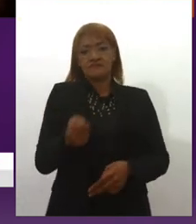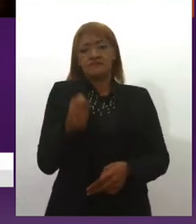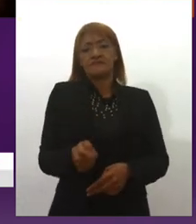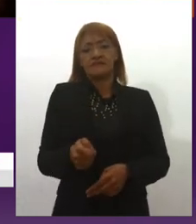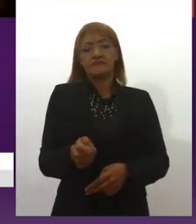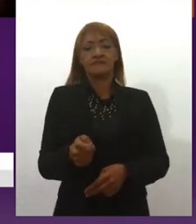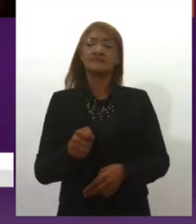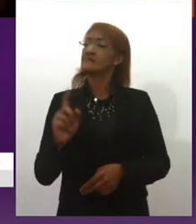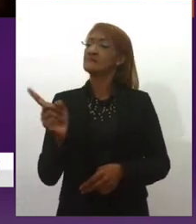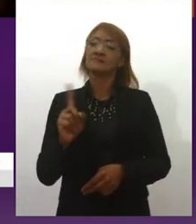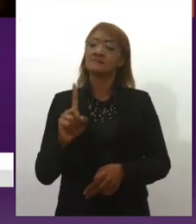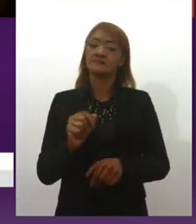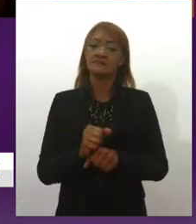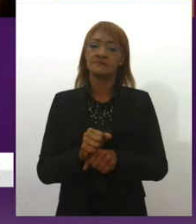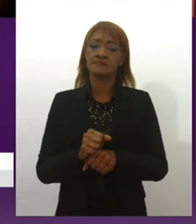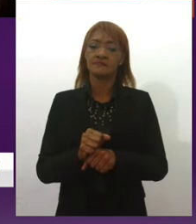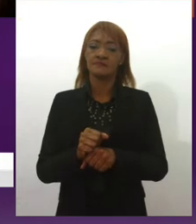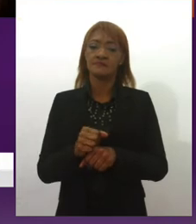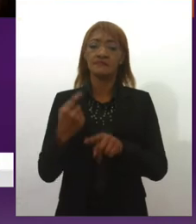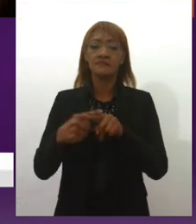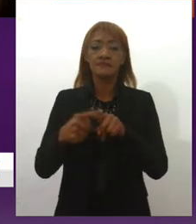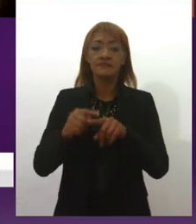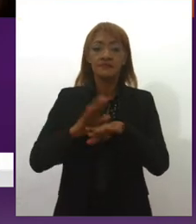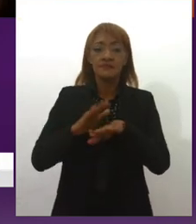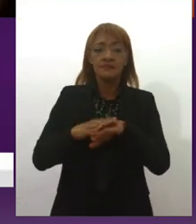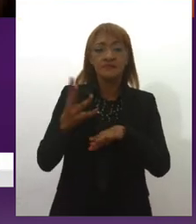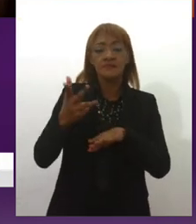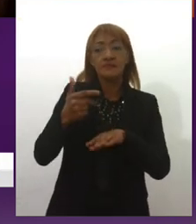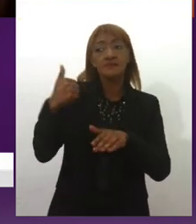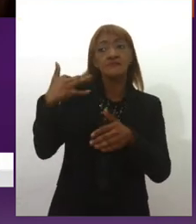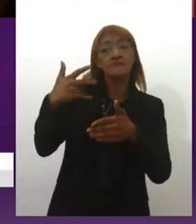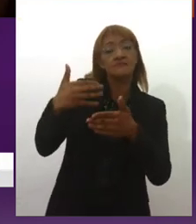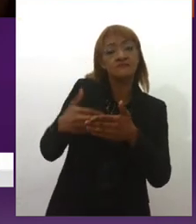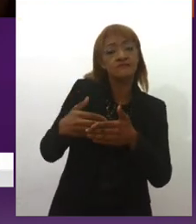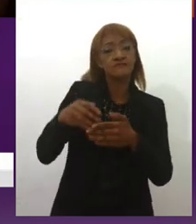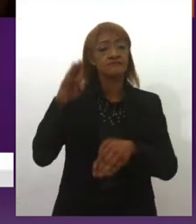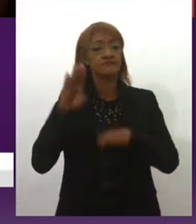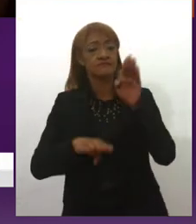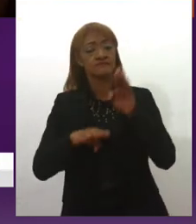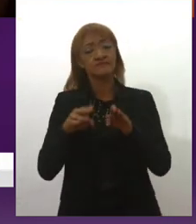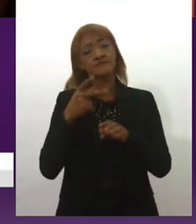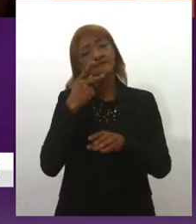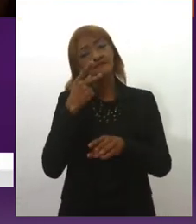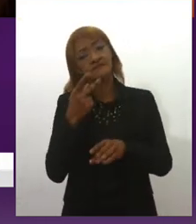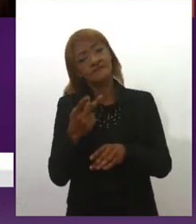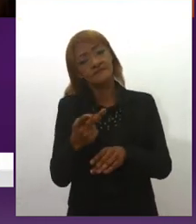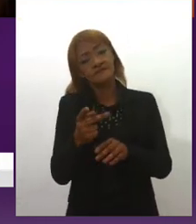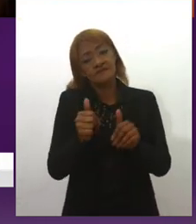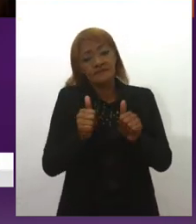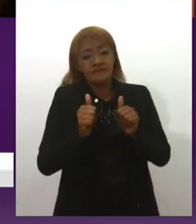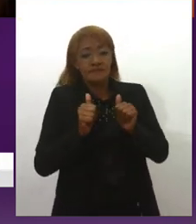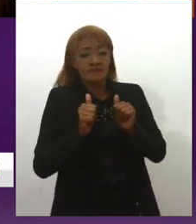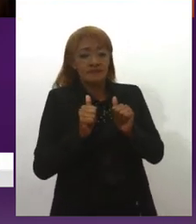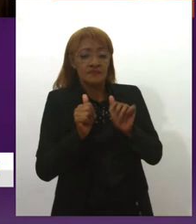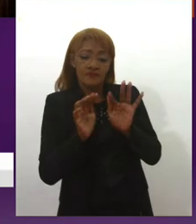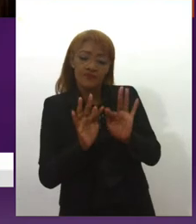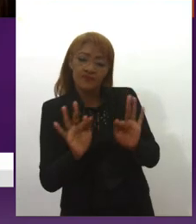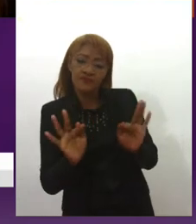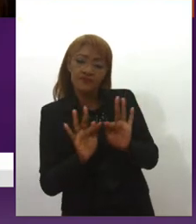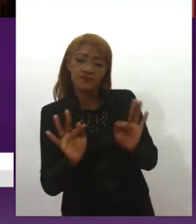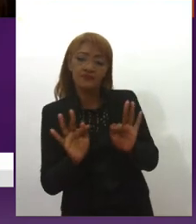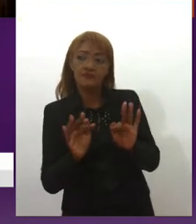aquilo ali foi construído para aquela mulher falar daquele jeito, porque talvez, se ela falasse de forma evacuada, as pessoas não a